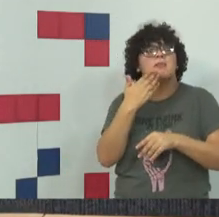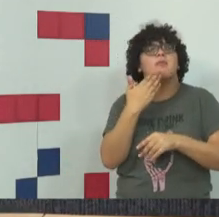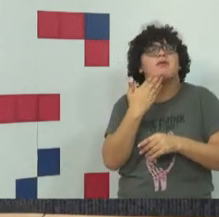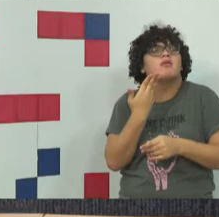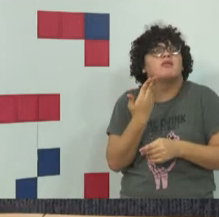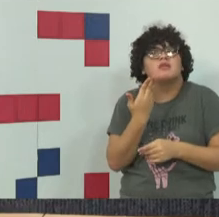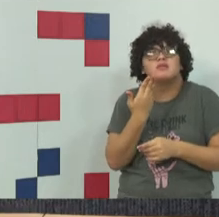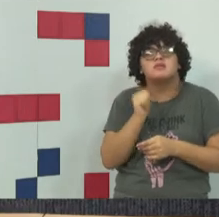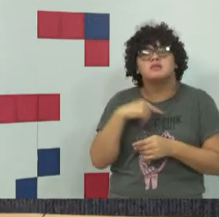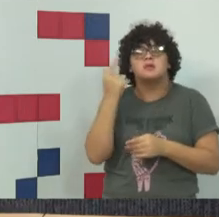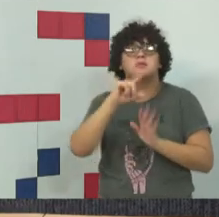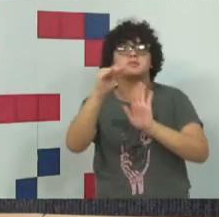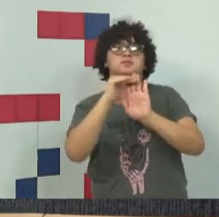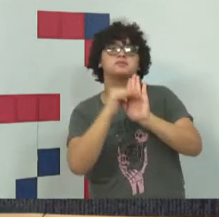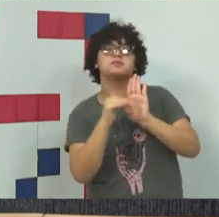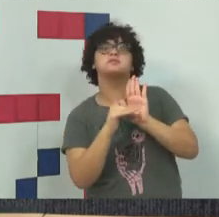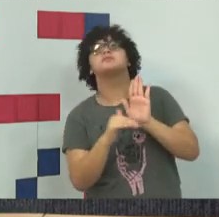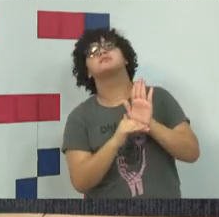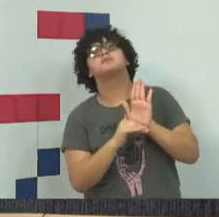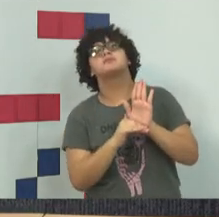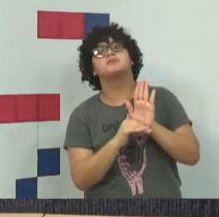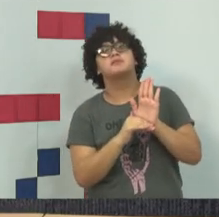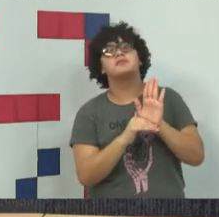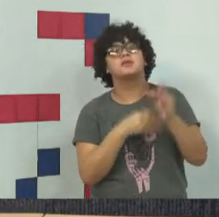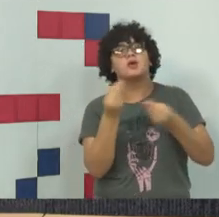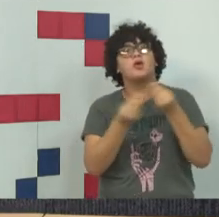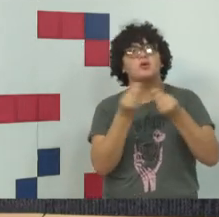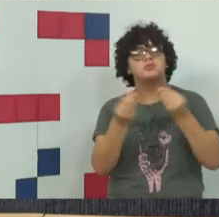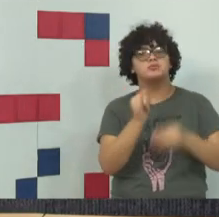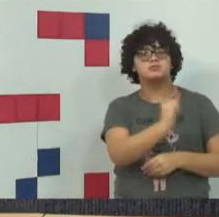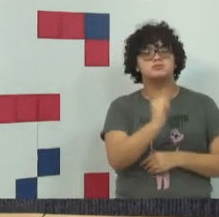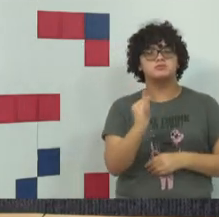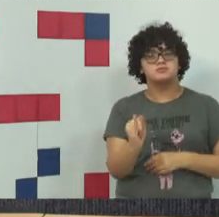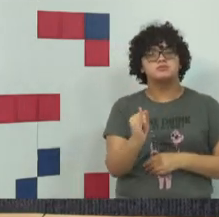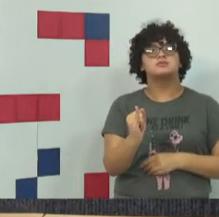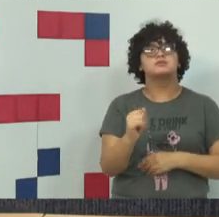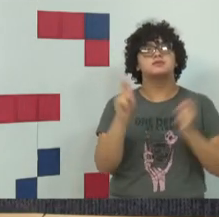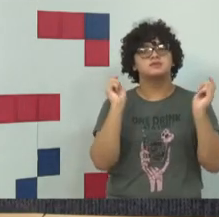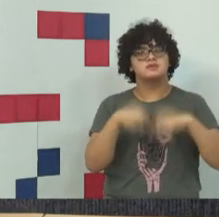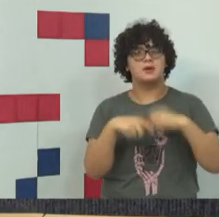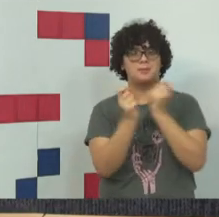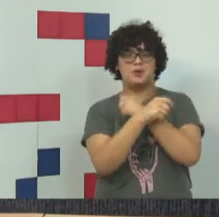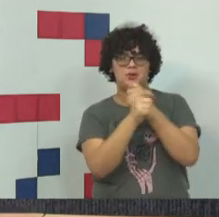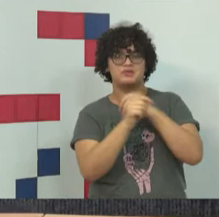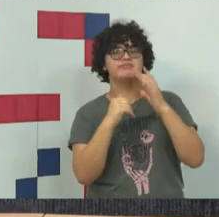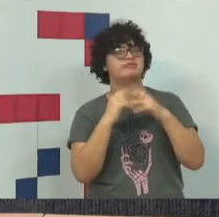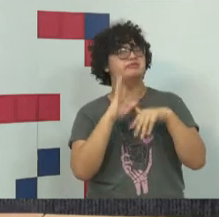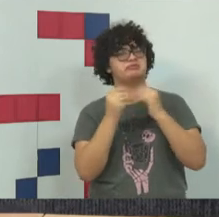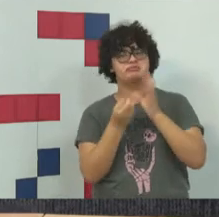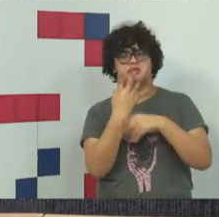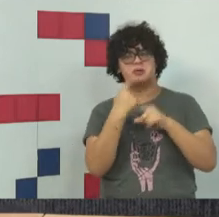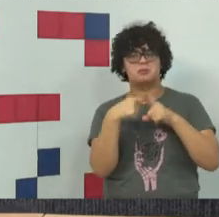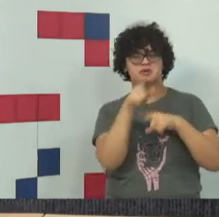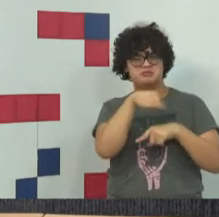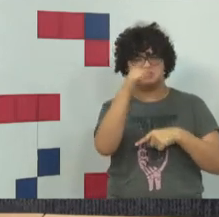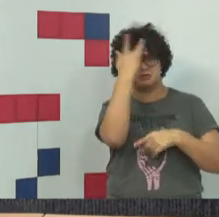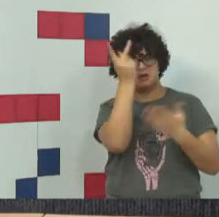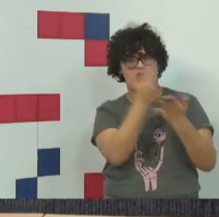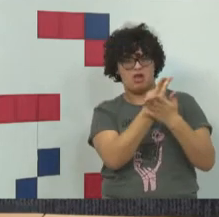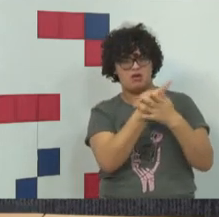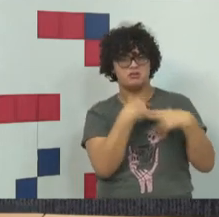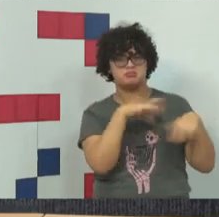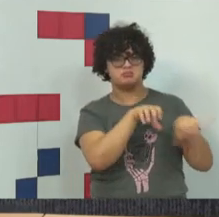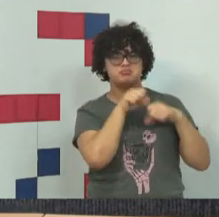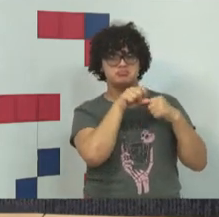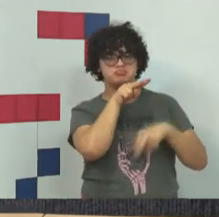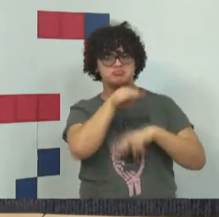que regra os institutos que vão gerar a punição dos infratores, ele não foi